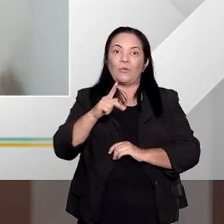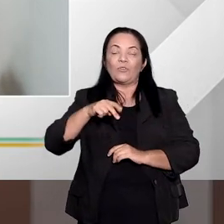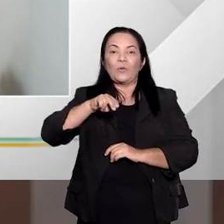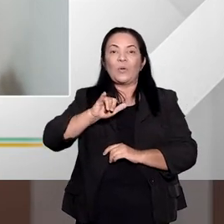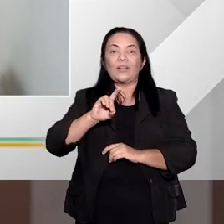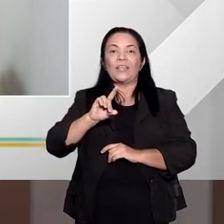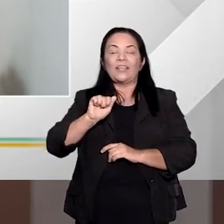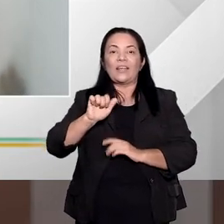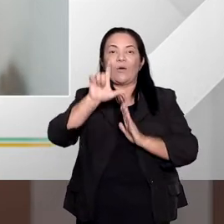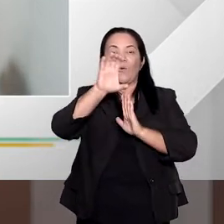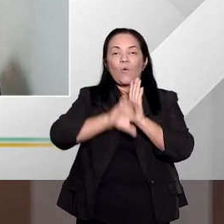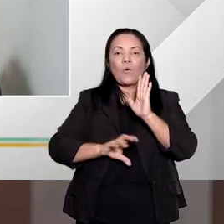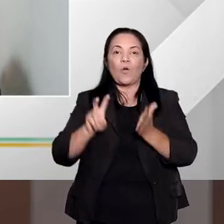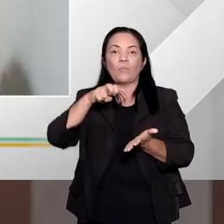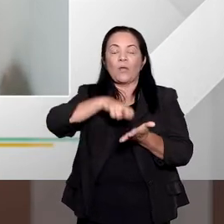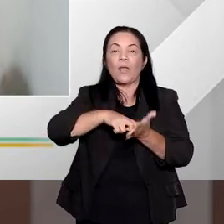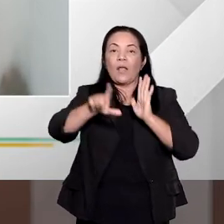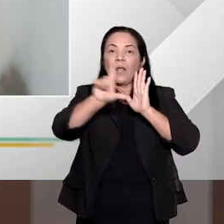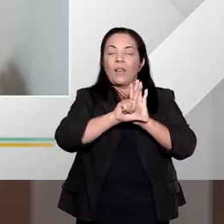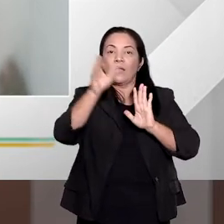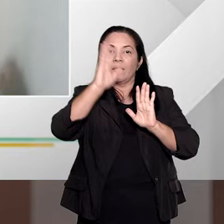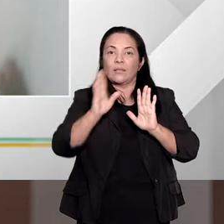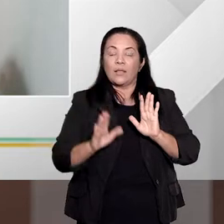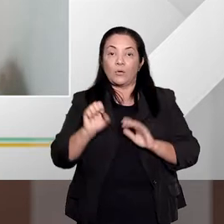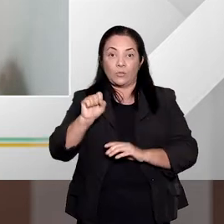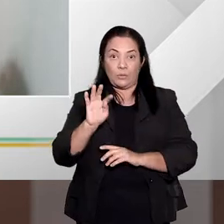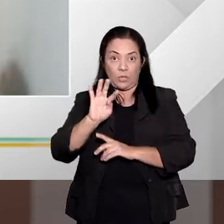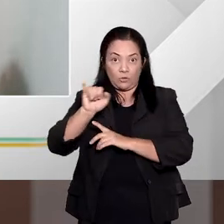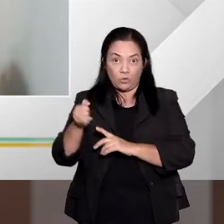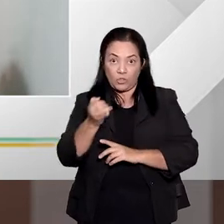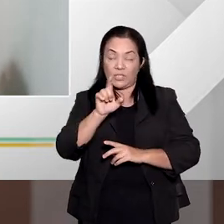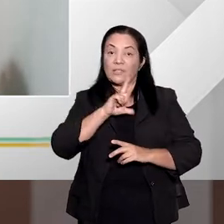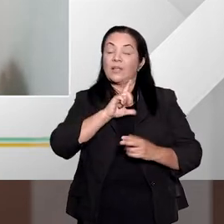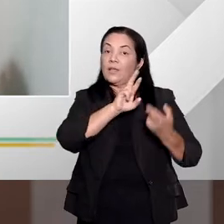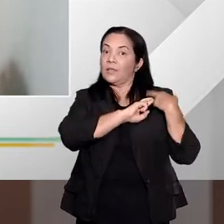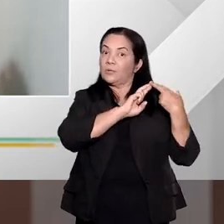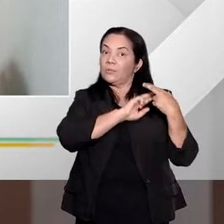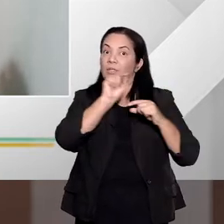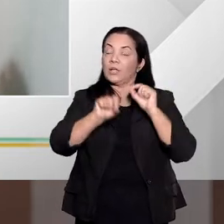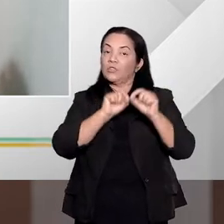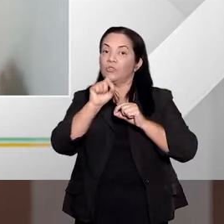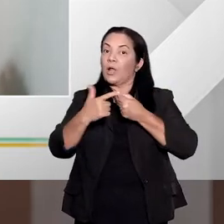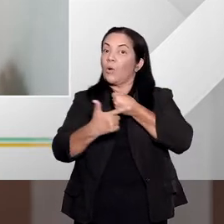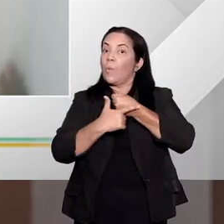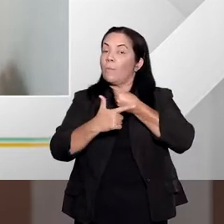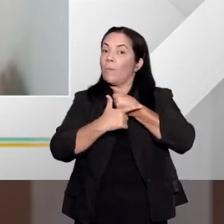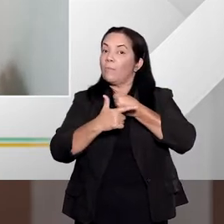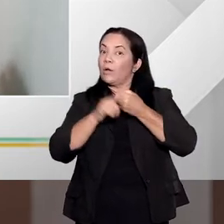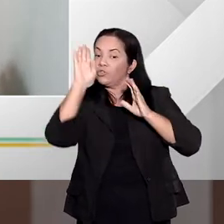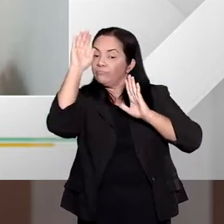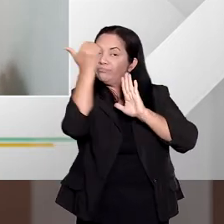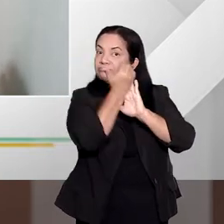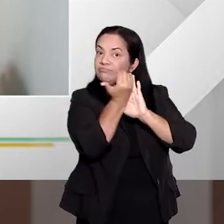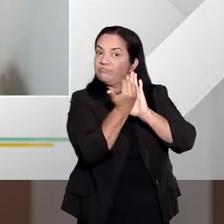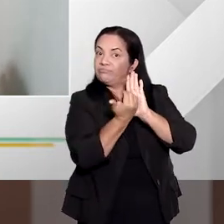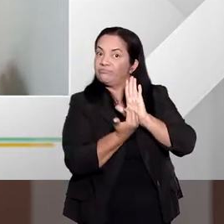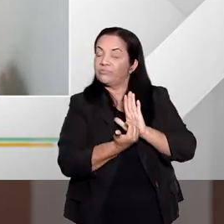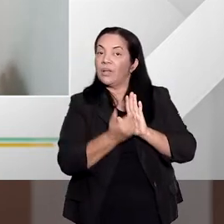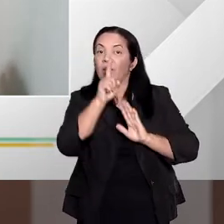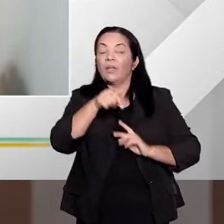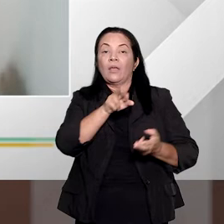o Código Penal é uma lei nacional e cabe ao Superior Tribunal de Justiça exercer o papel constitucional de tribunal